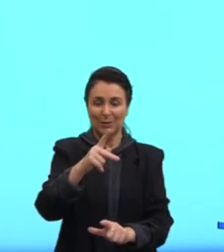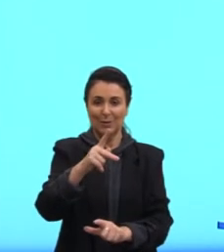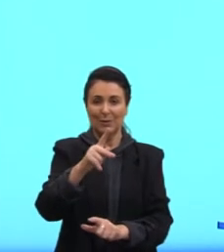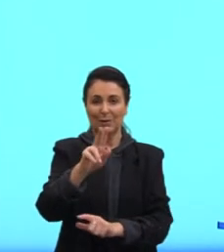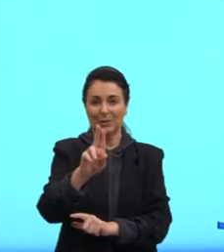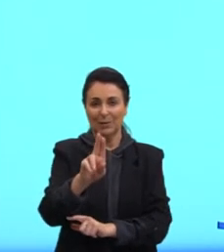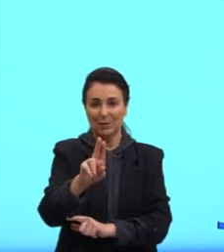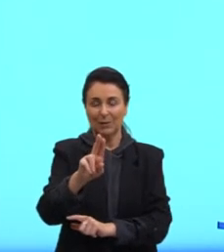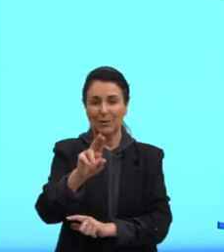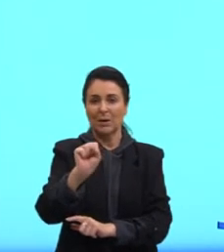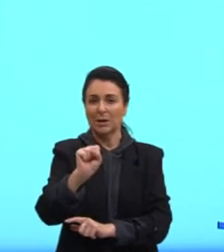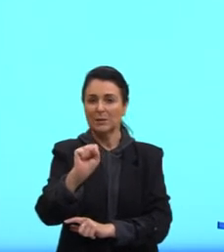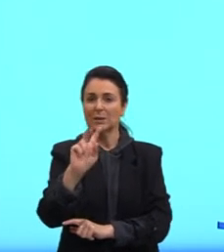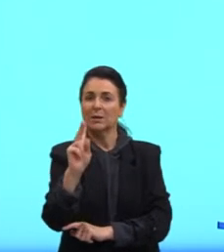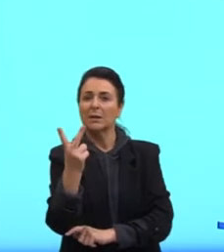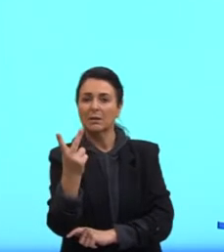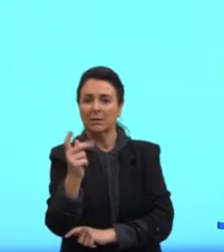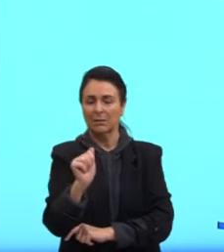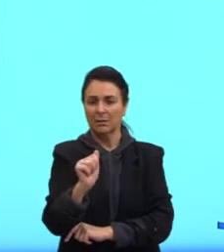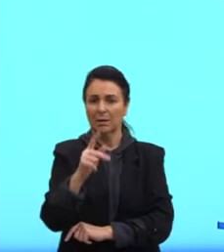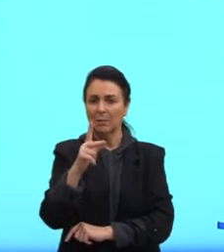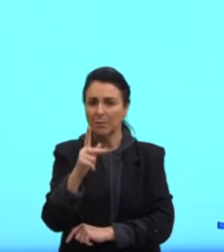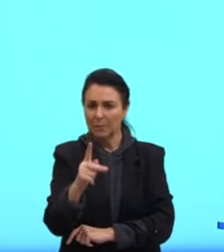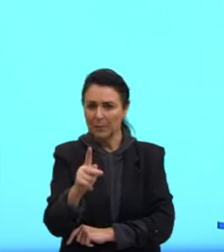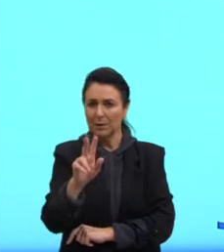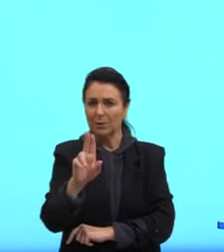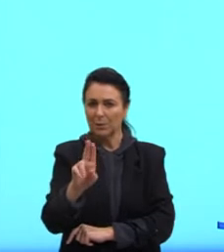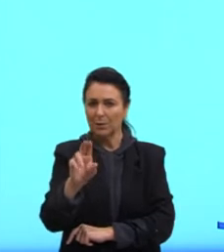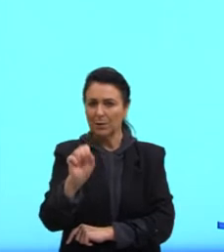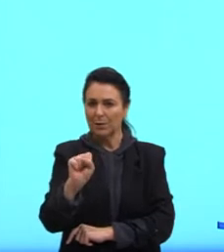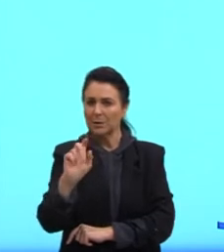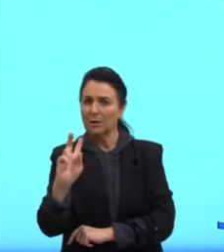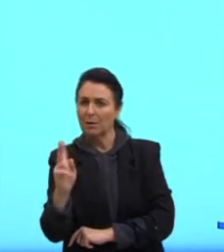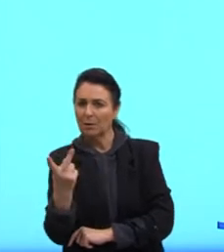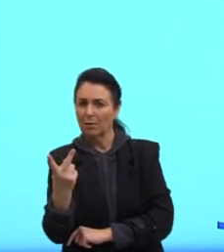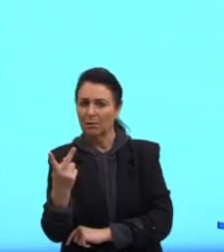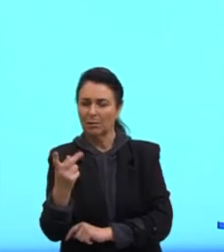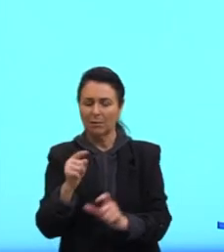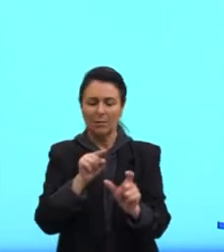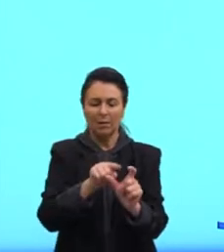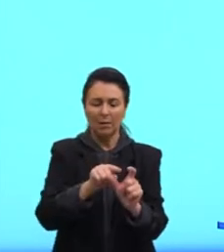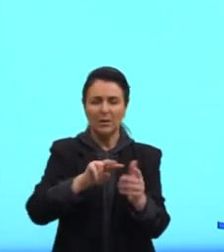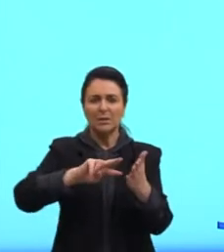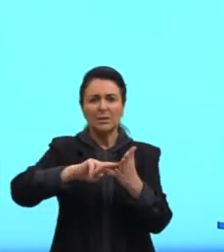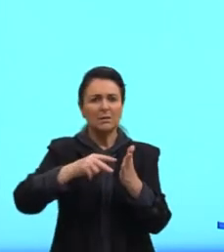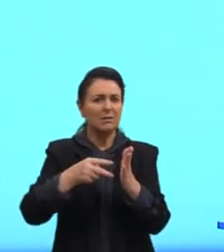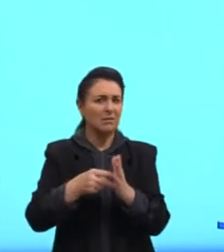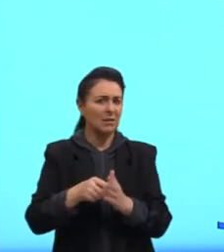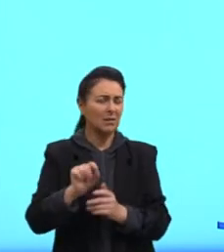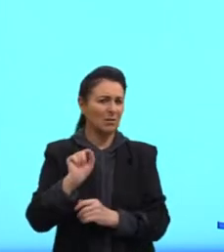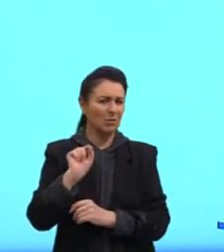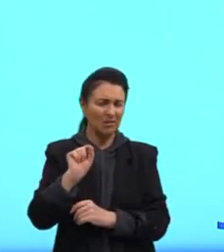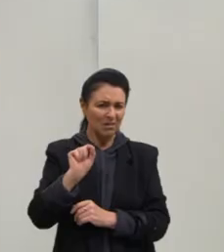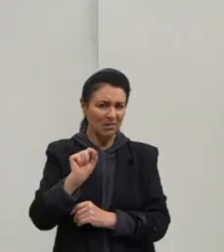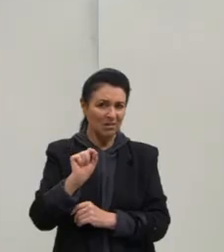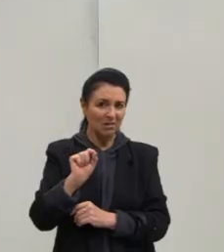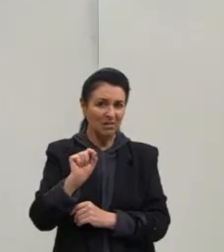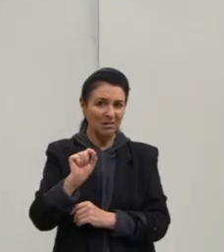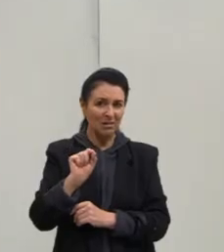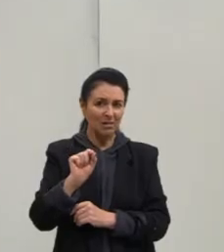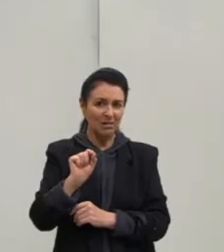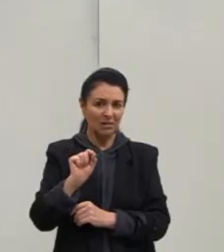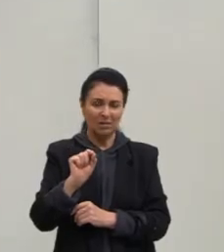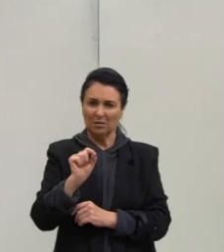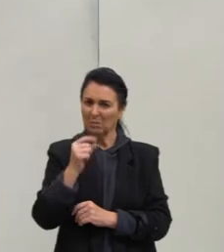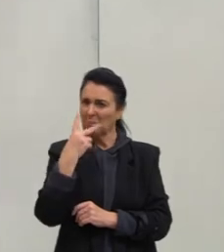-S-H. Push. Push. O será? O que significa a palavra push? Muito parecido